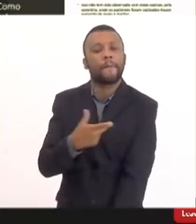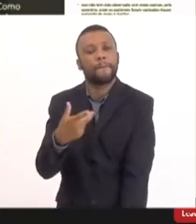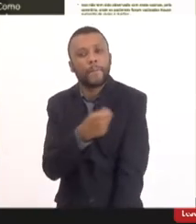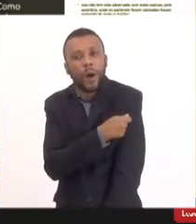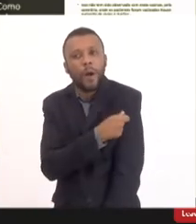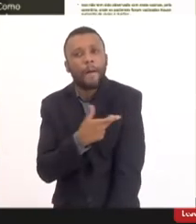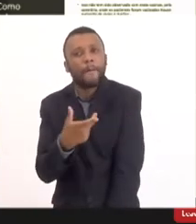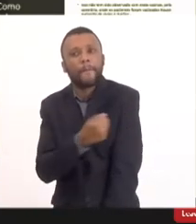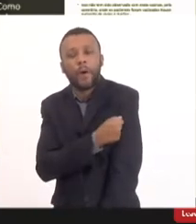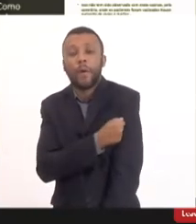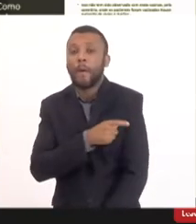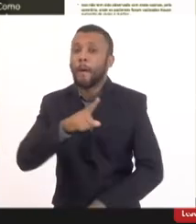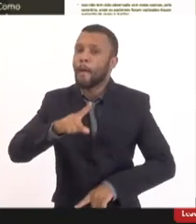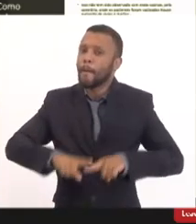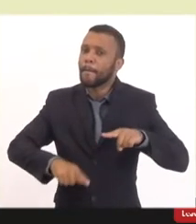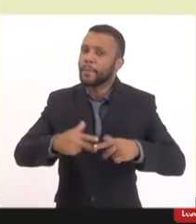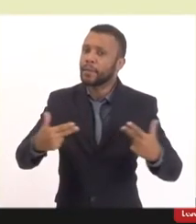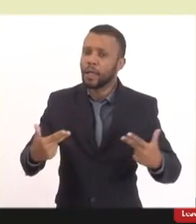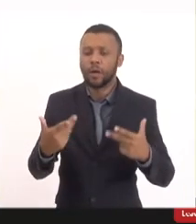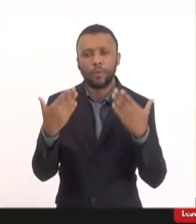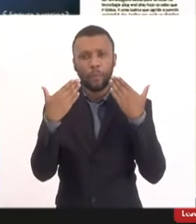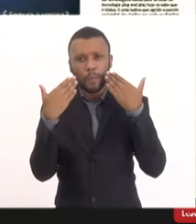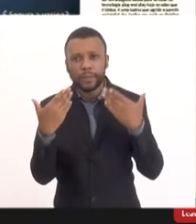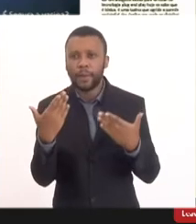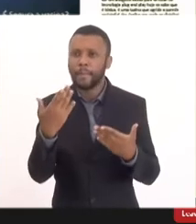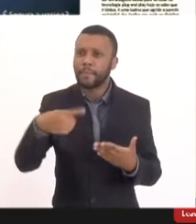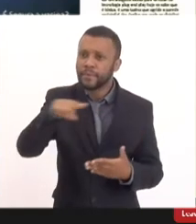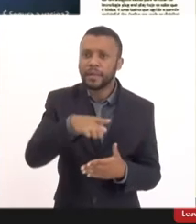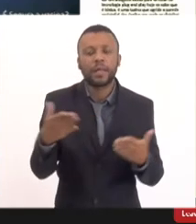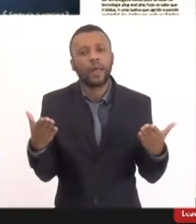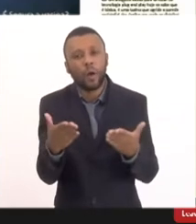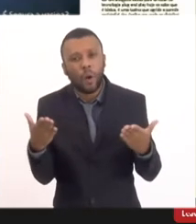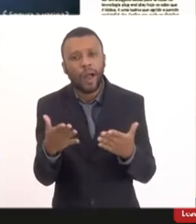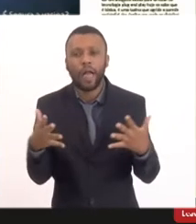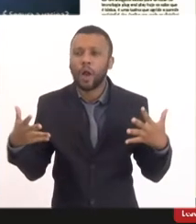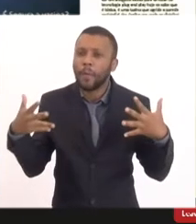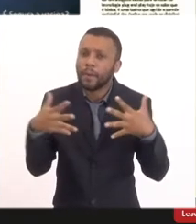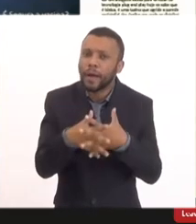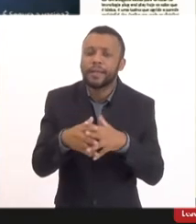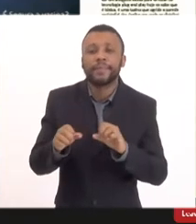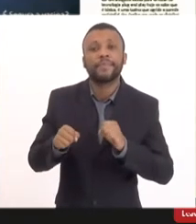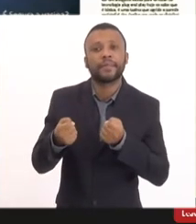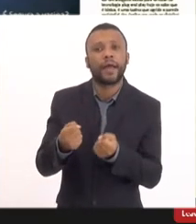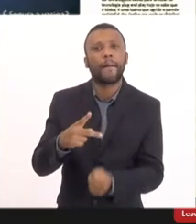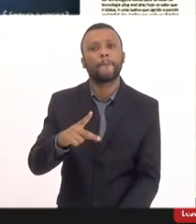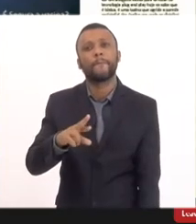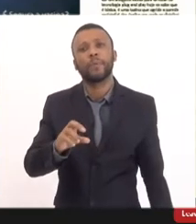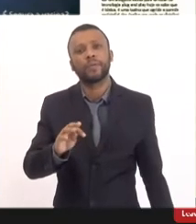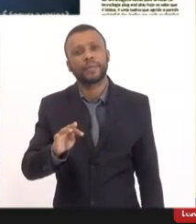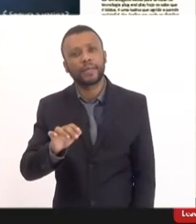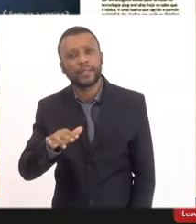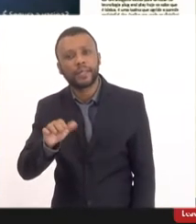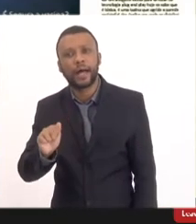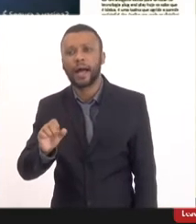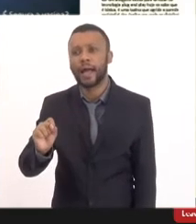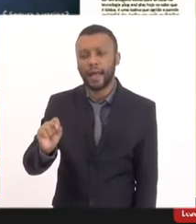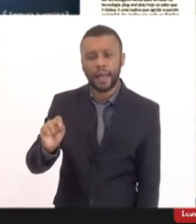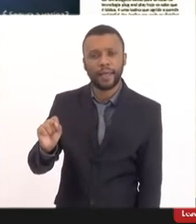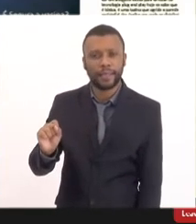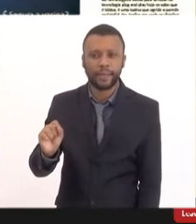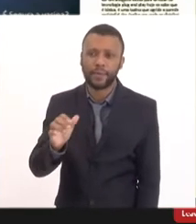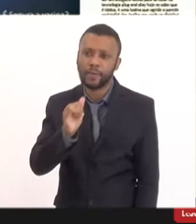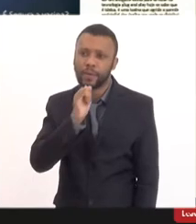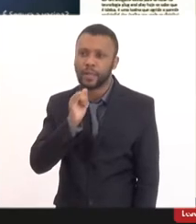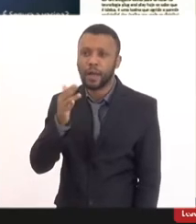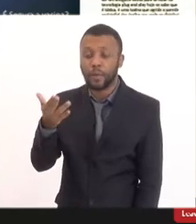o material que eu vou mostrar para vocês que é complicado é complicado de defender a proteína S você recebe aqui no caso das